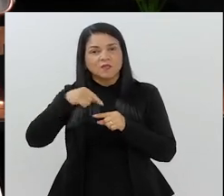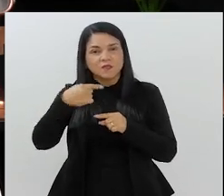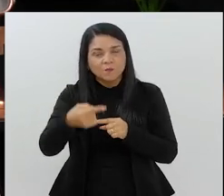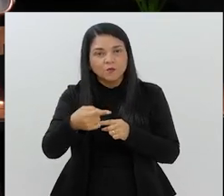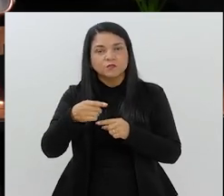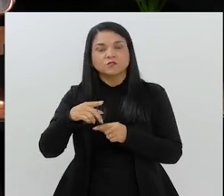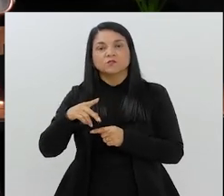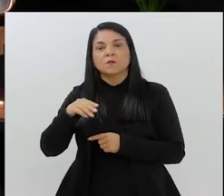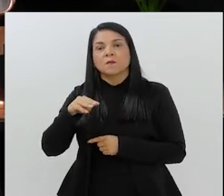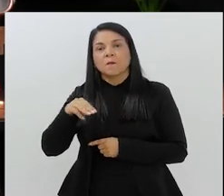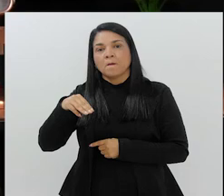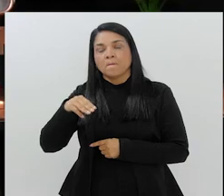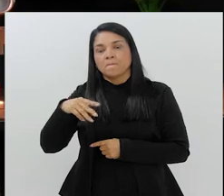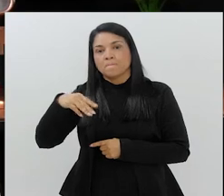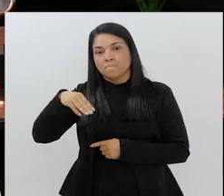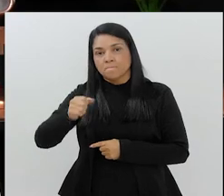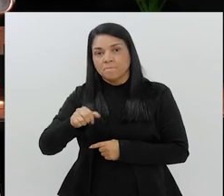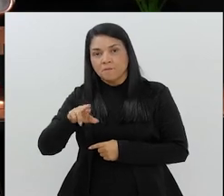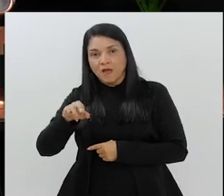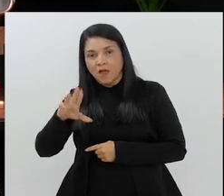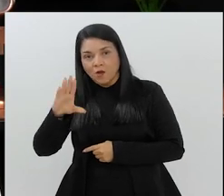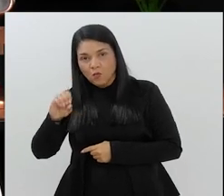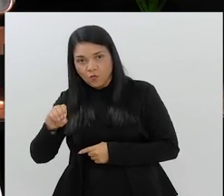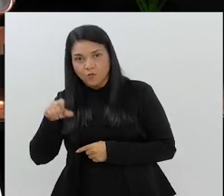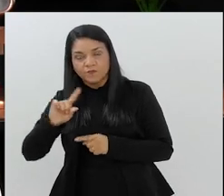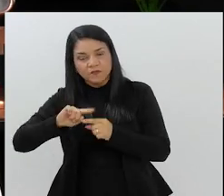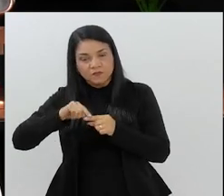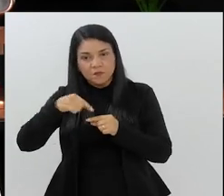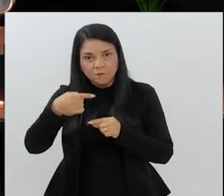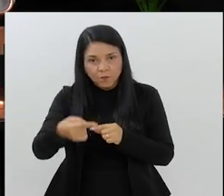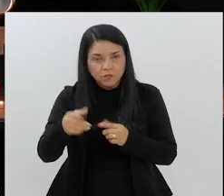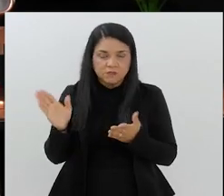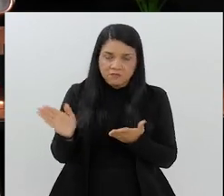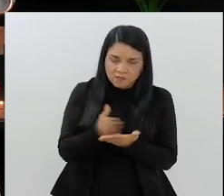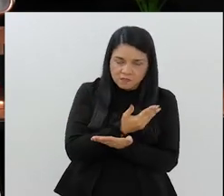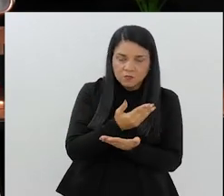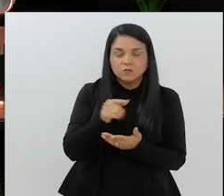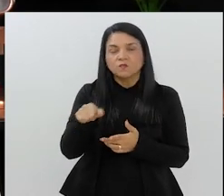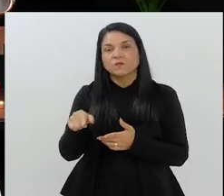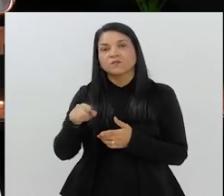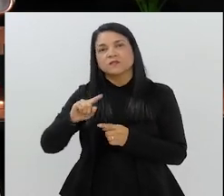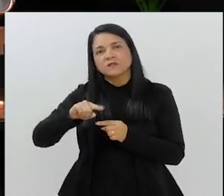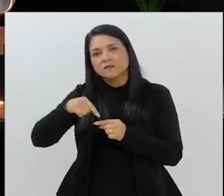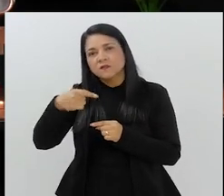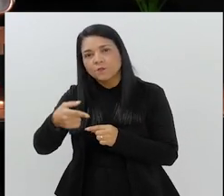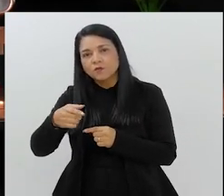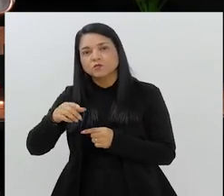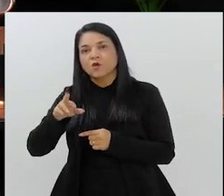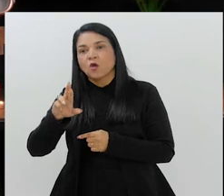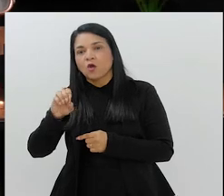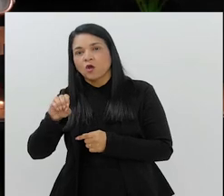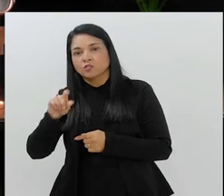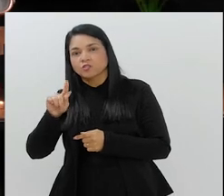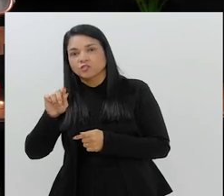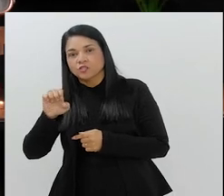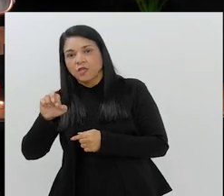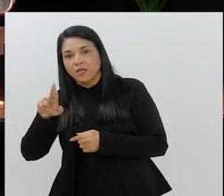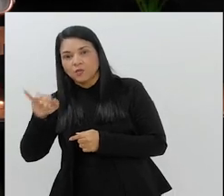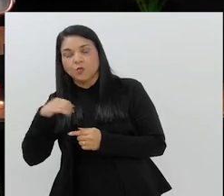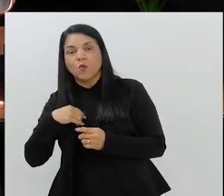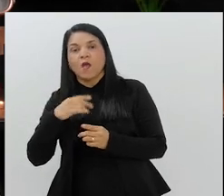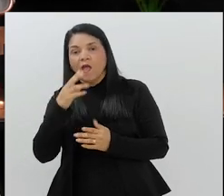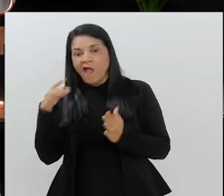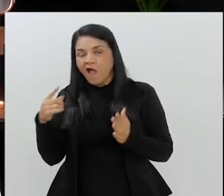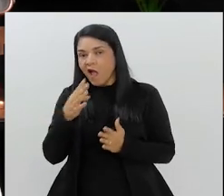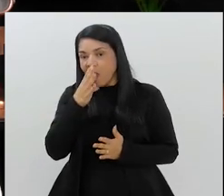Unidos. Aí veio o Marco Polo de Onero, depois saiu... Depois o Caboclo. Depois o Rogério